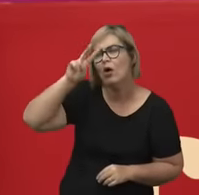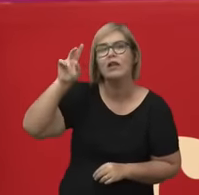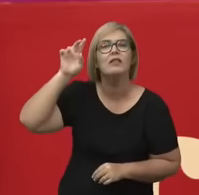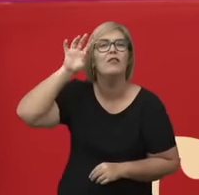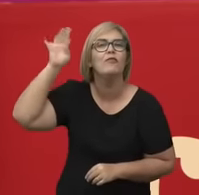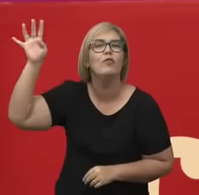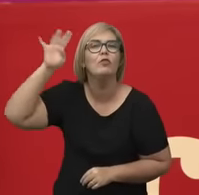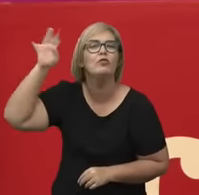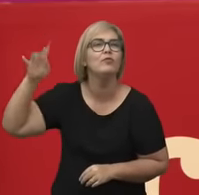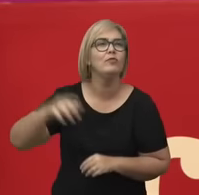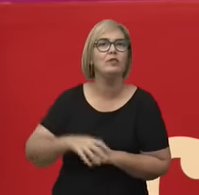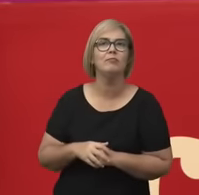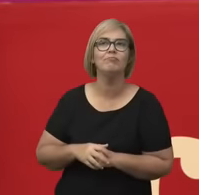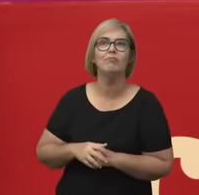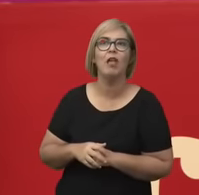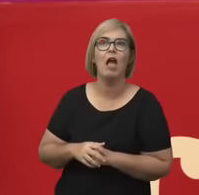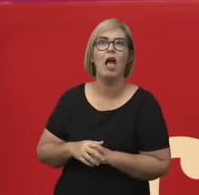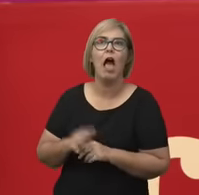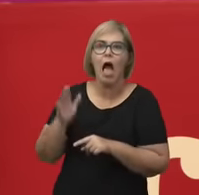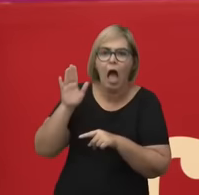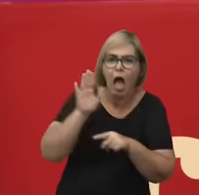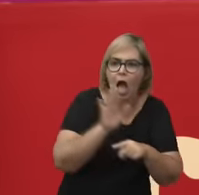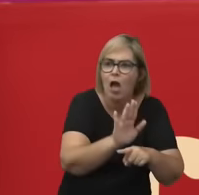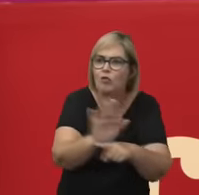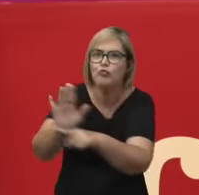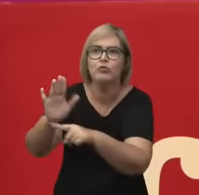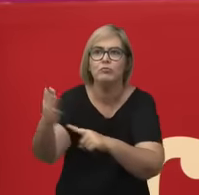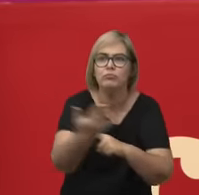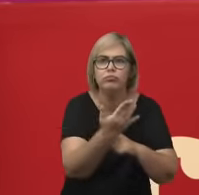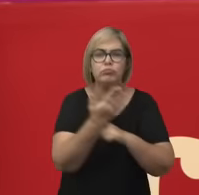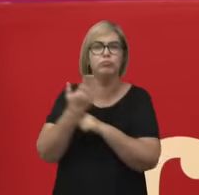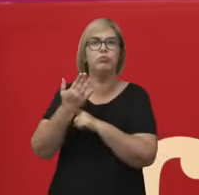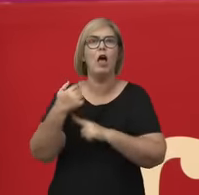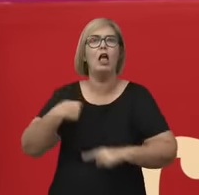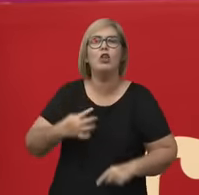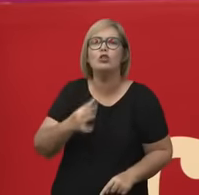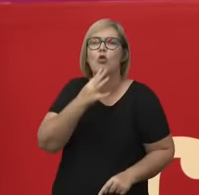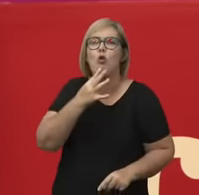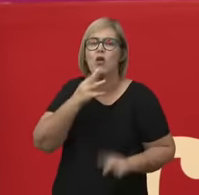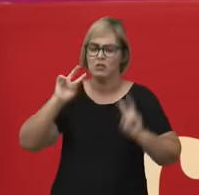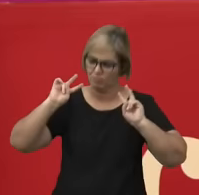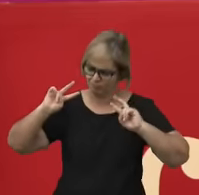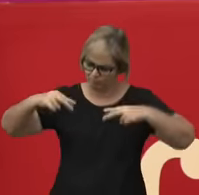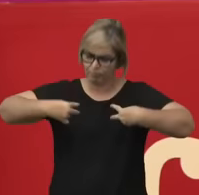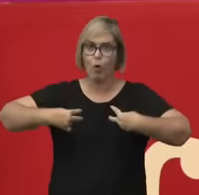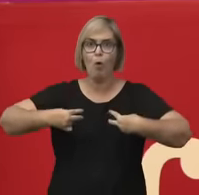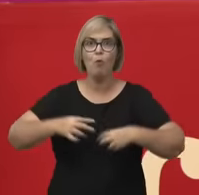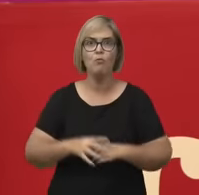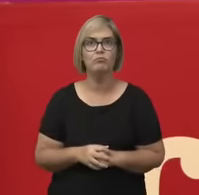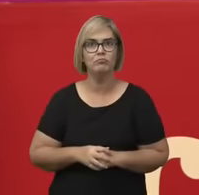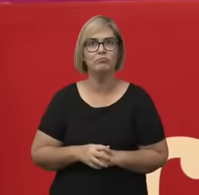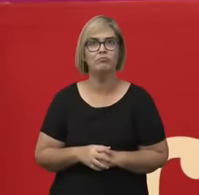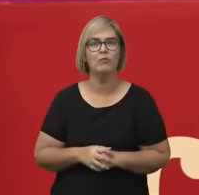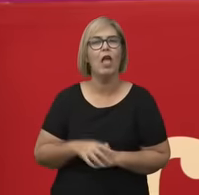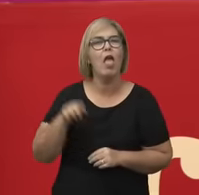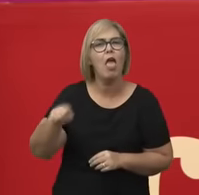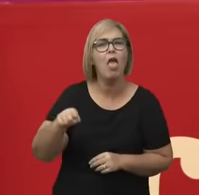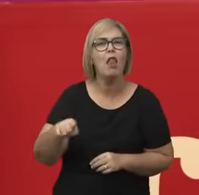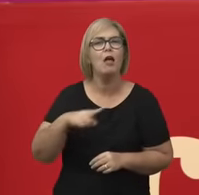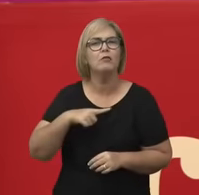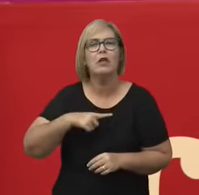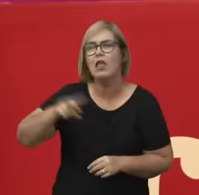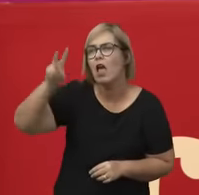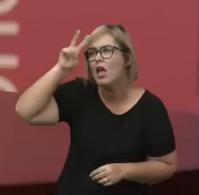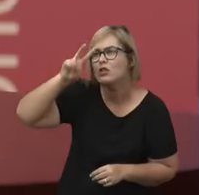a gente a conhecermos a nós mesmos. Se ela é um repositório, ela é um repositório de conhecimento, de